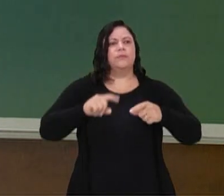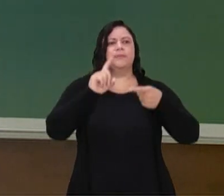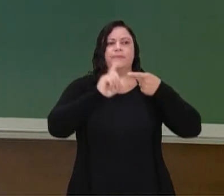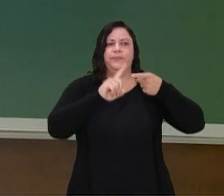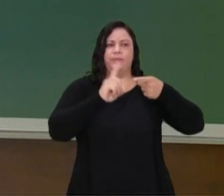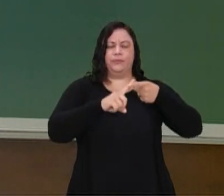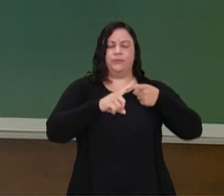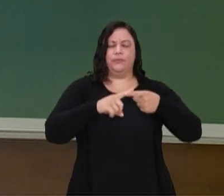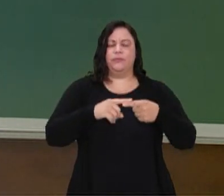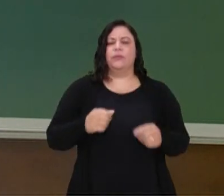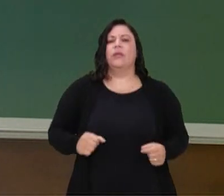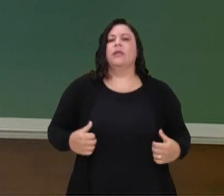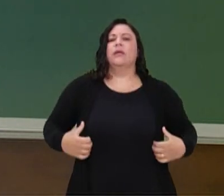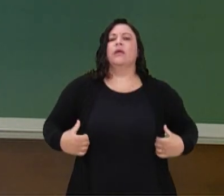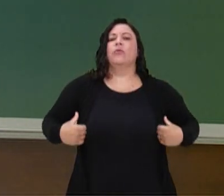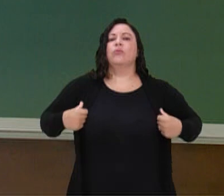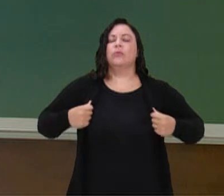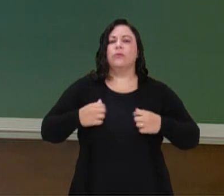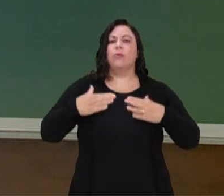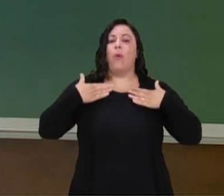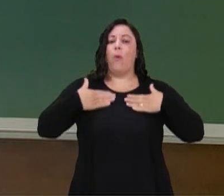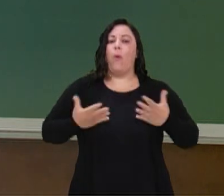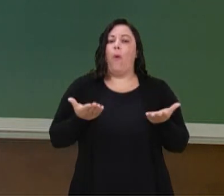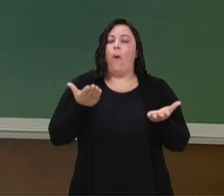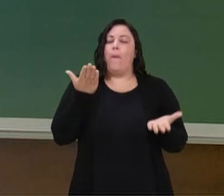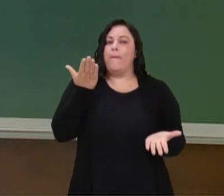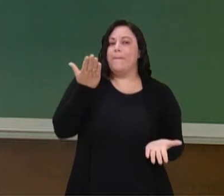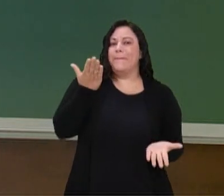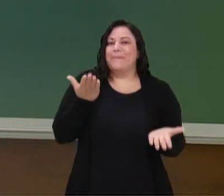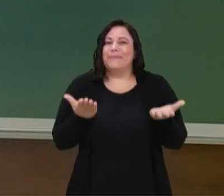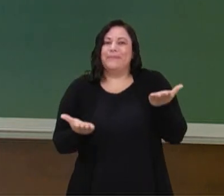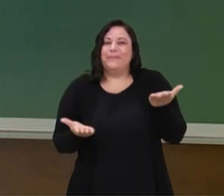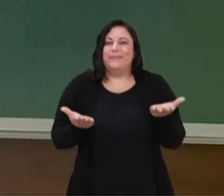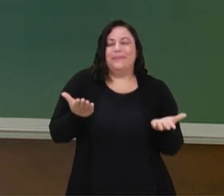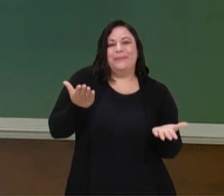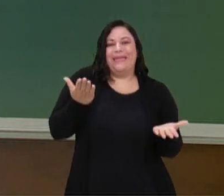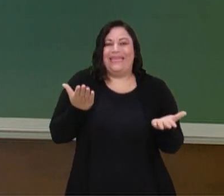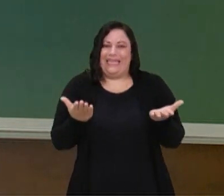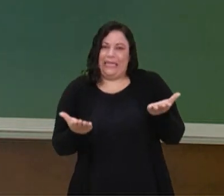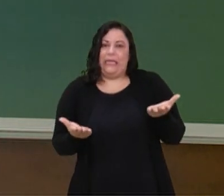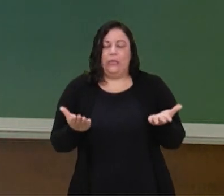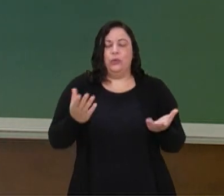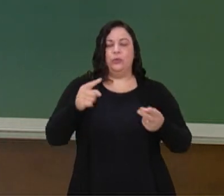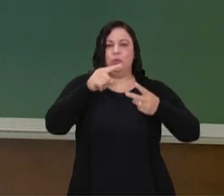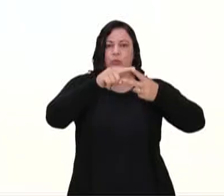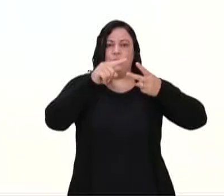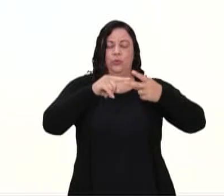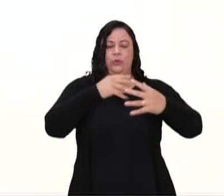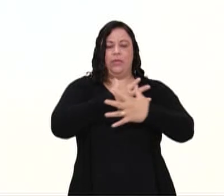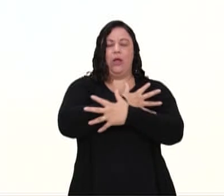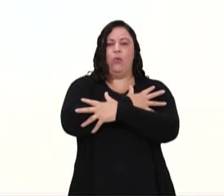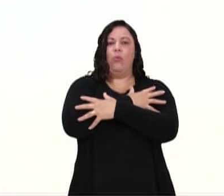aptidão física. A nossa composição corporal, que é o nosso peso gordo e a nossa massa magra, que são os nossos músculos.